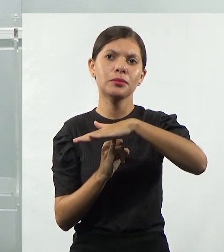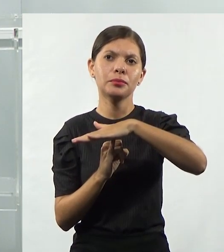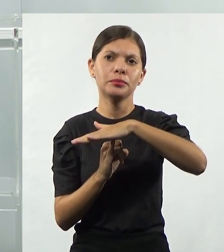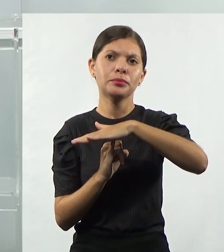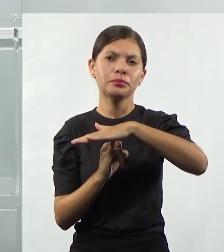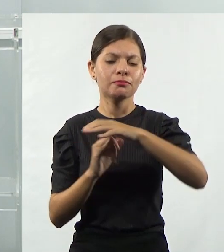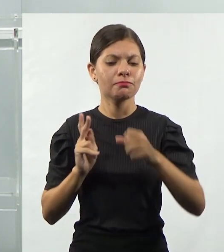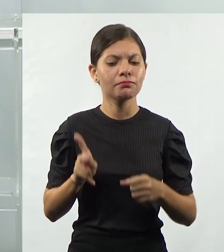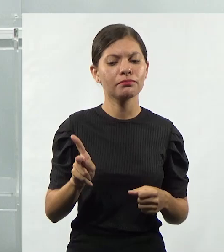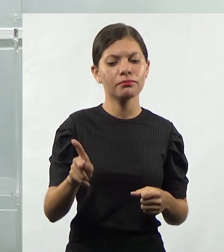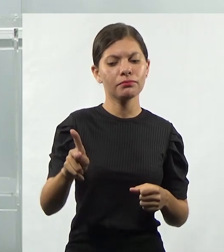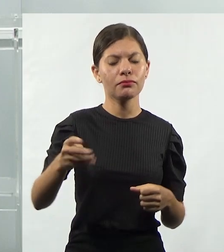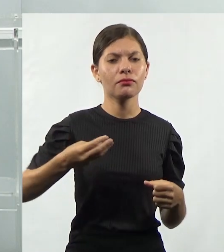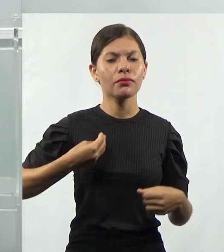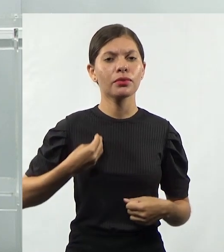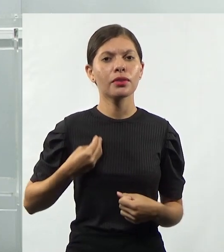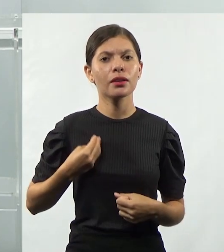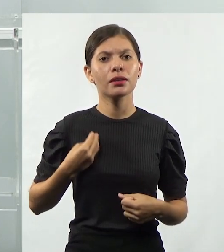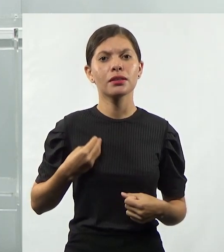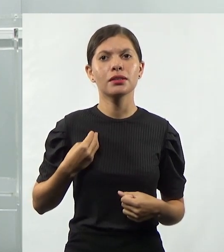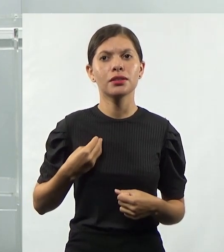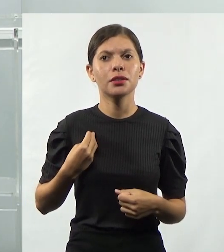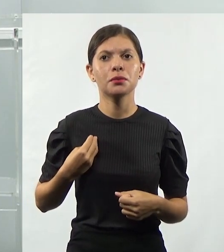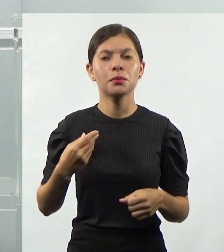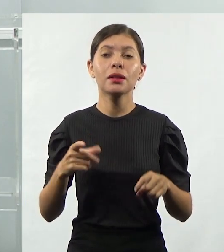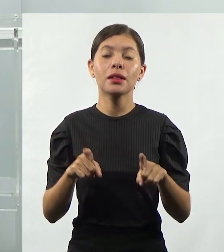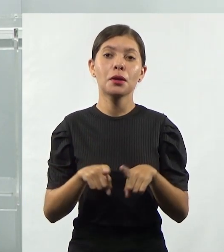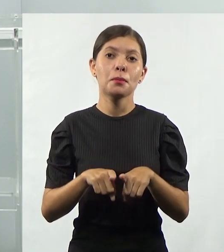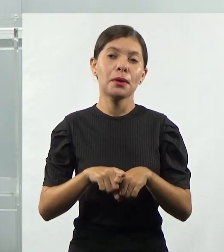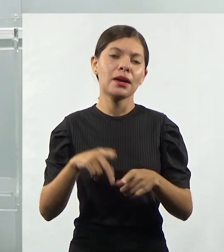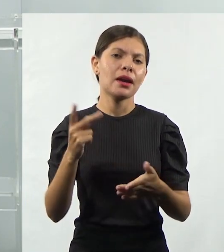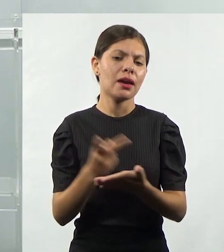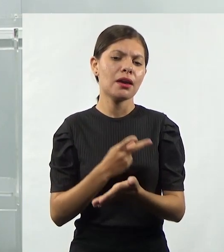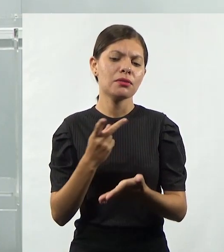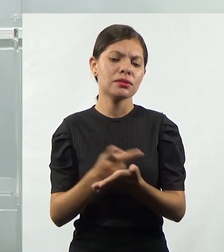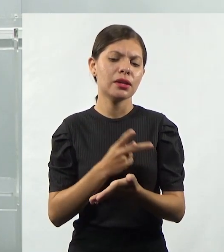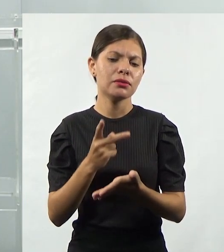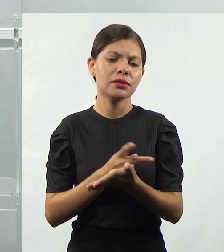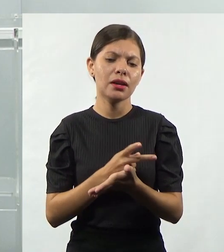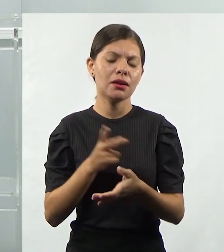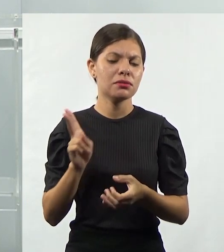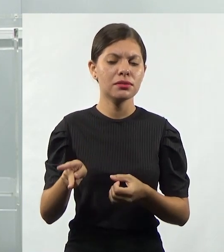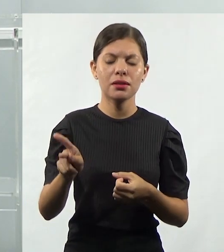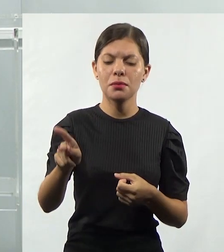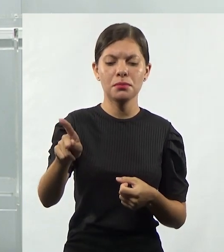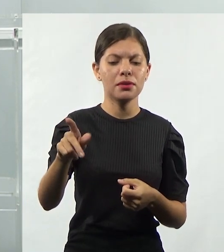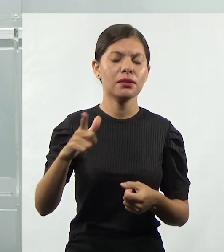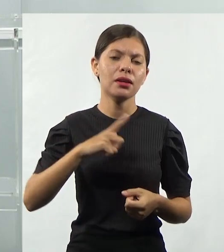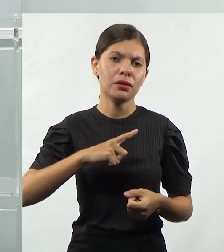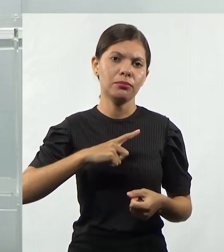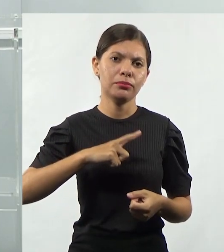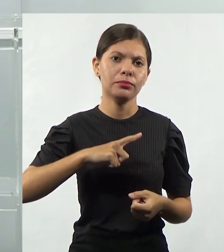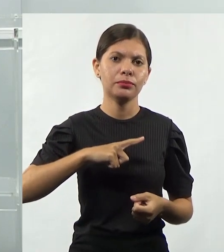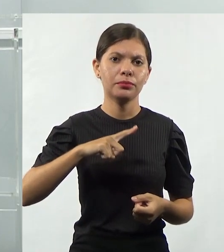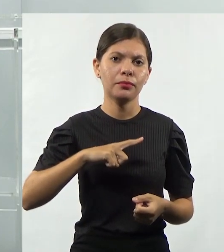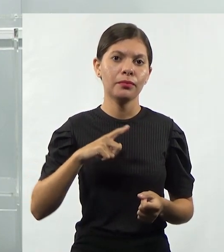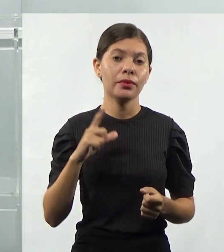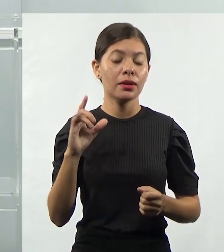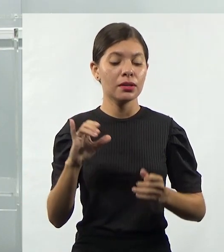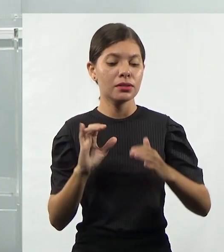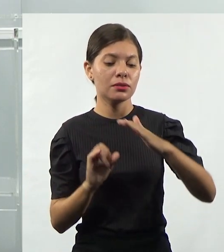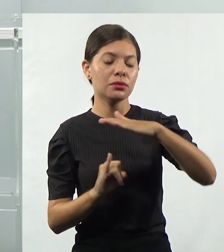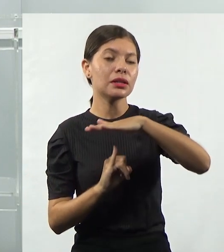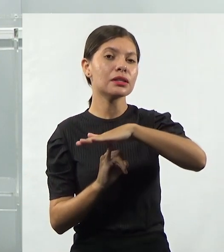possa continuar existindo. E que, mesmo que os erros aconteçam, mesmo que as falhas aconteçam, a